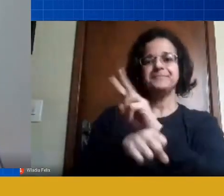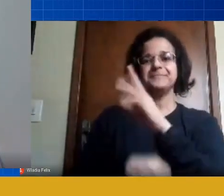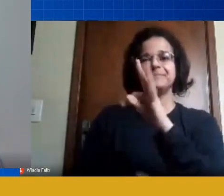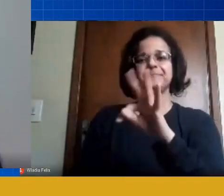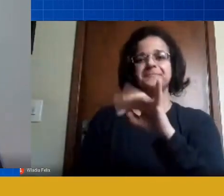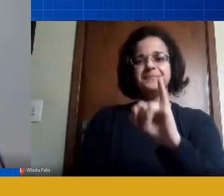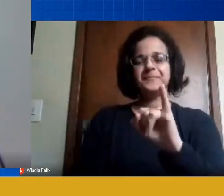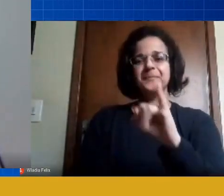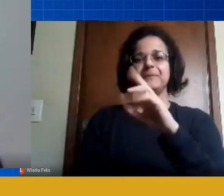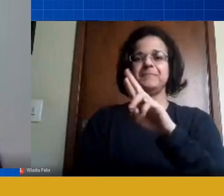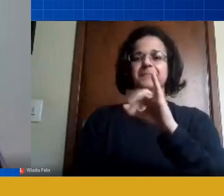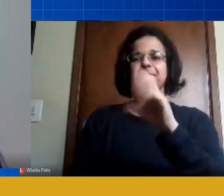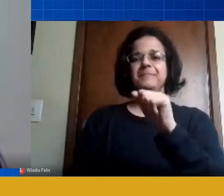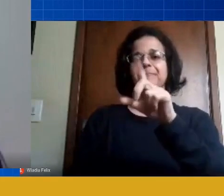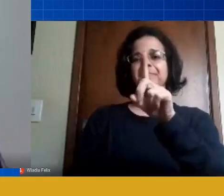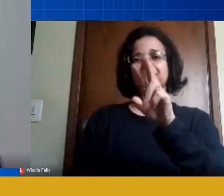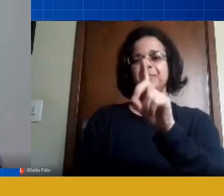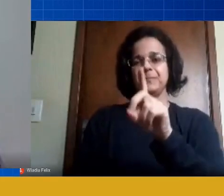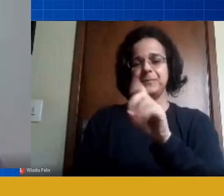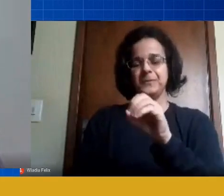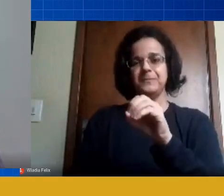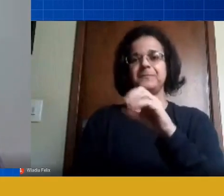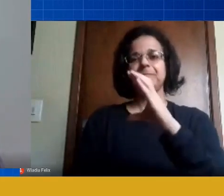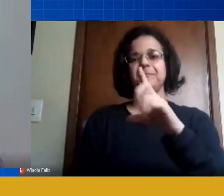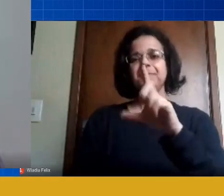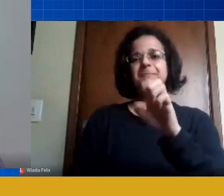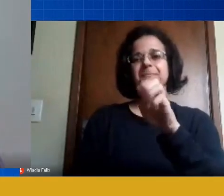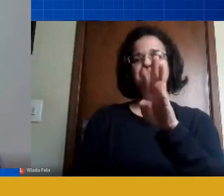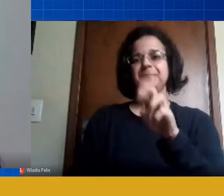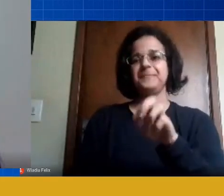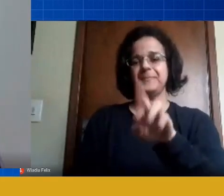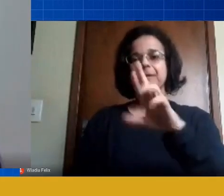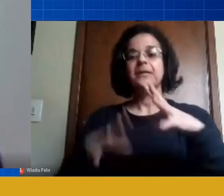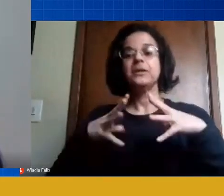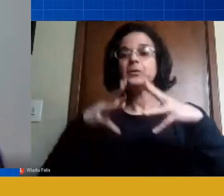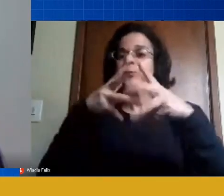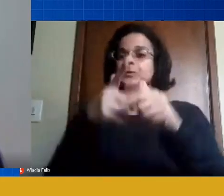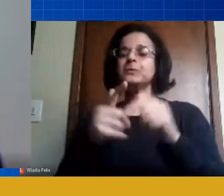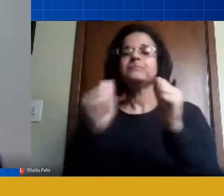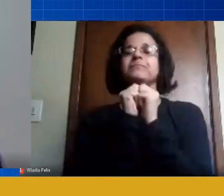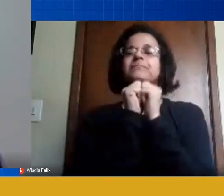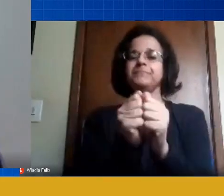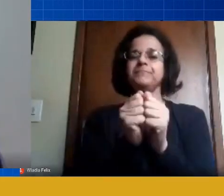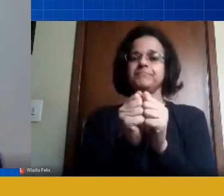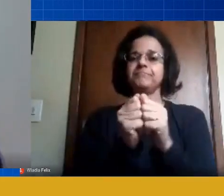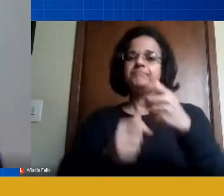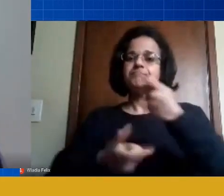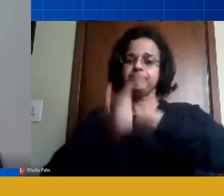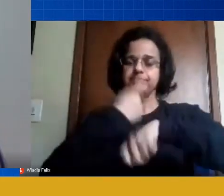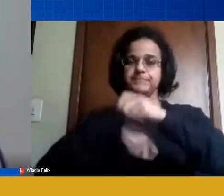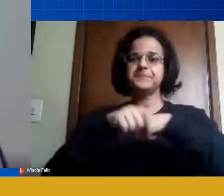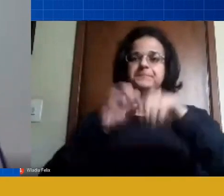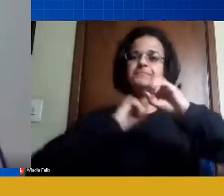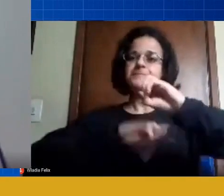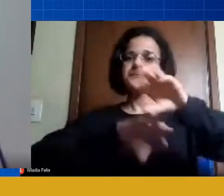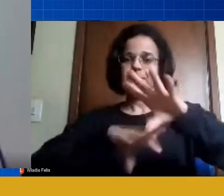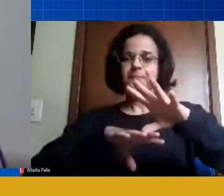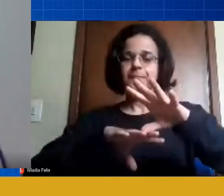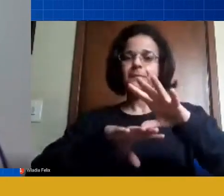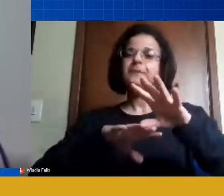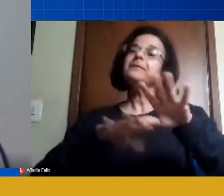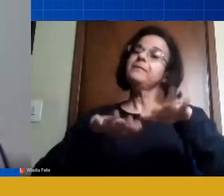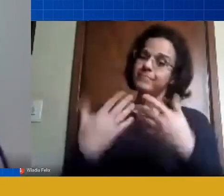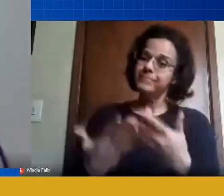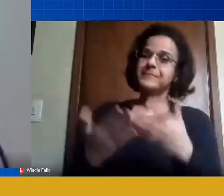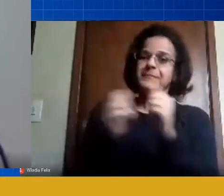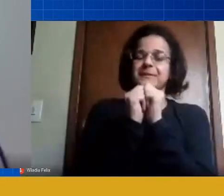o Ricardo, Kleber, e toda a assistência ali do Departamento de Articulação Pedagógica, por meio da Diretoria Executiva de Ensino, que queira ou não queira,